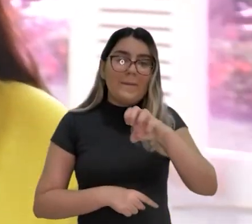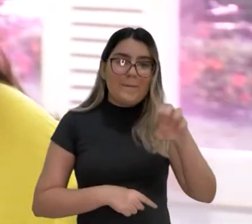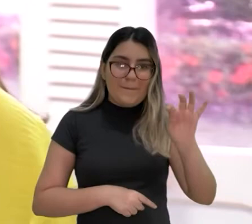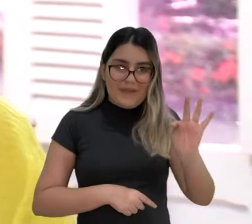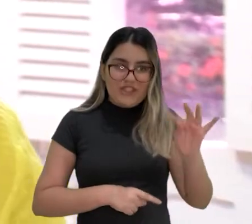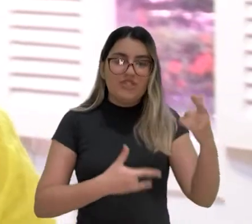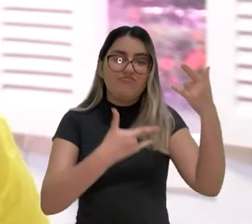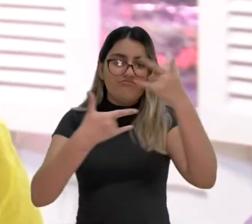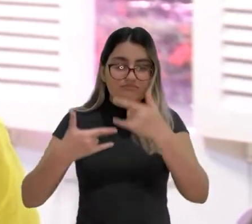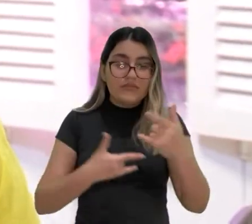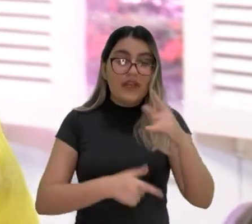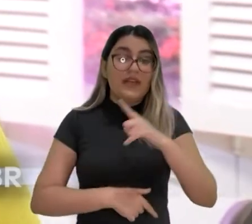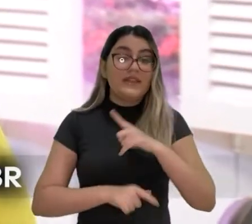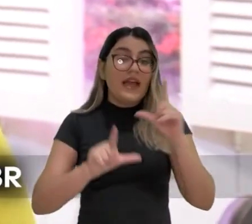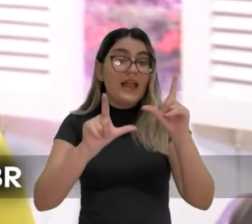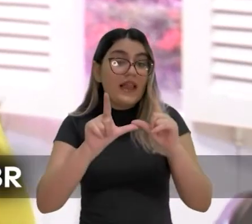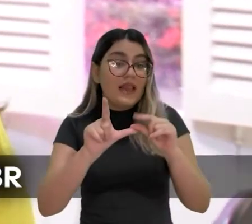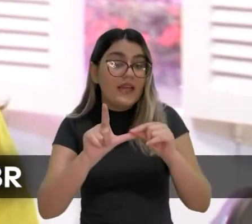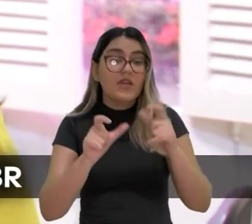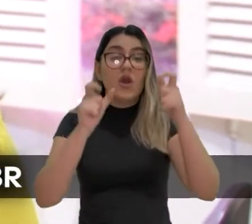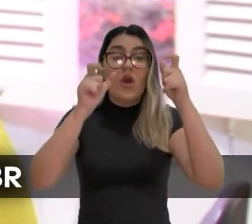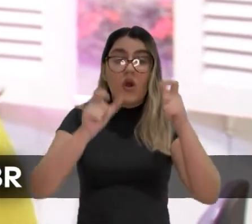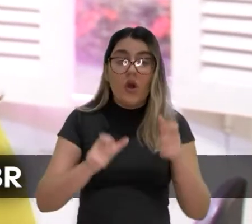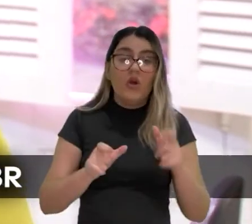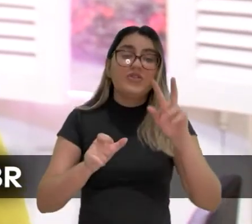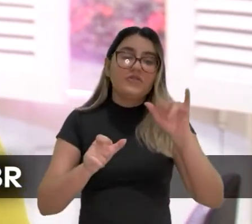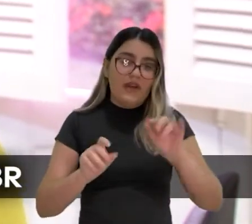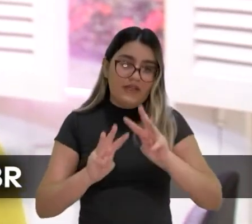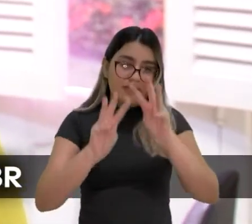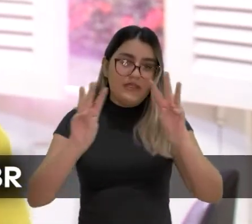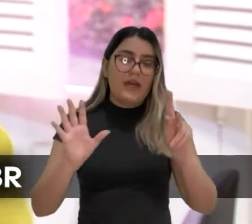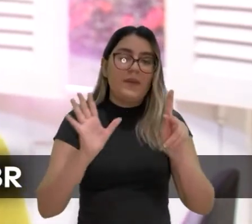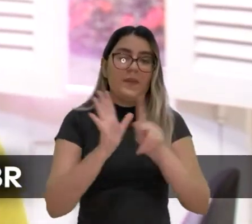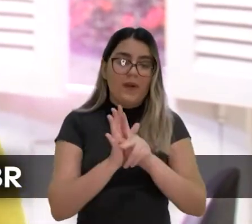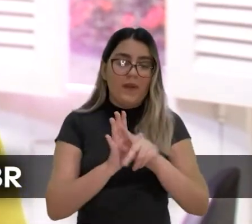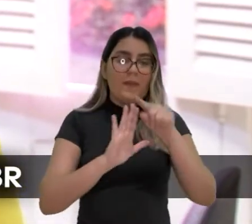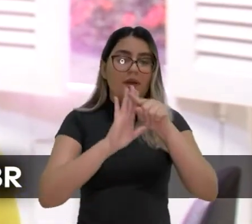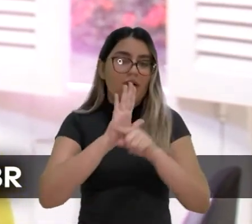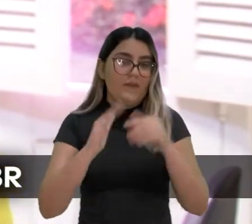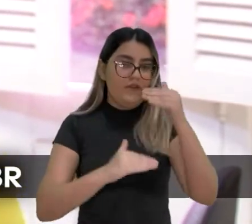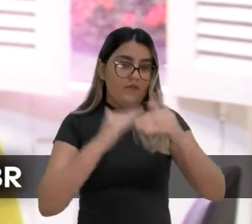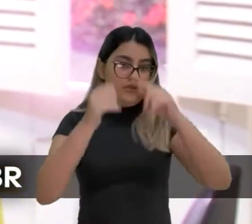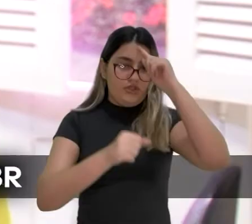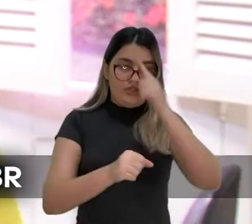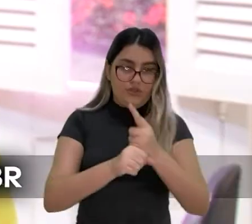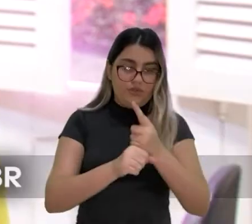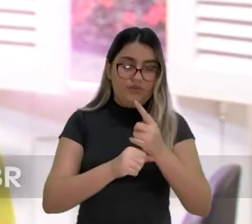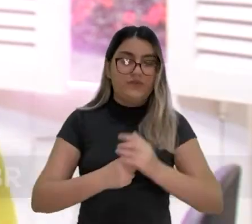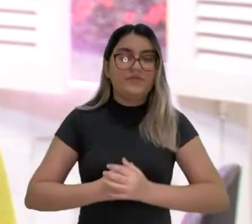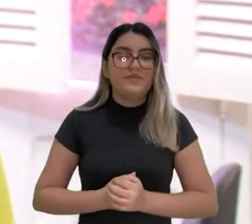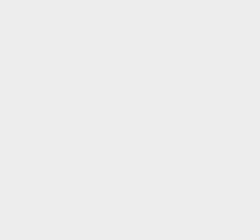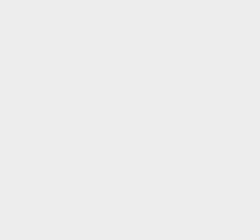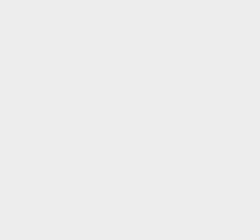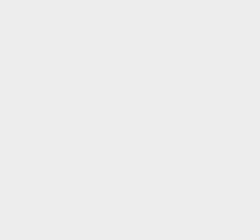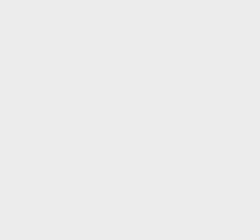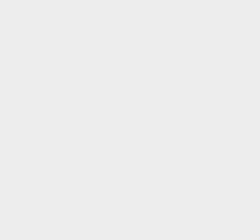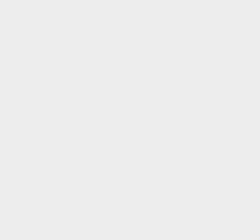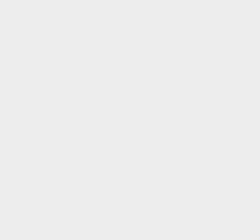ser transmitida pelo Google Meet e o link desse encontro vai estar disponível no site do Programa de Desenvolvimento de Gestores.